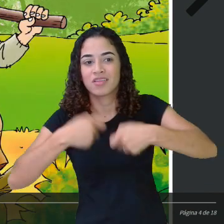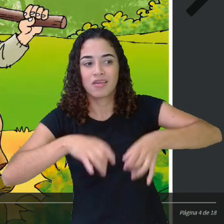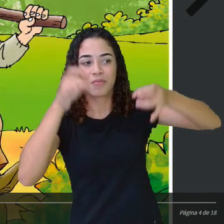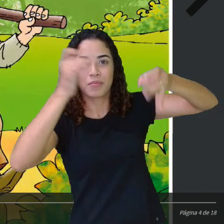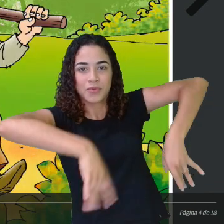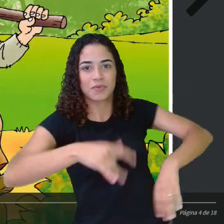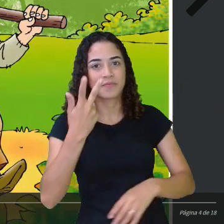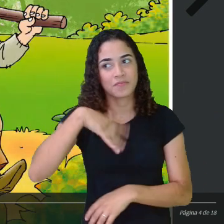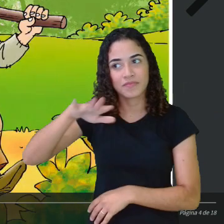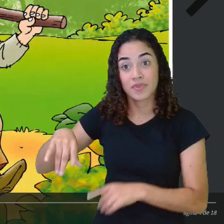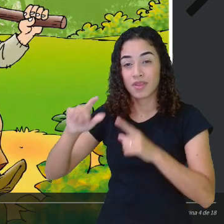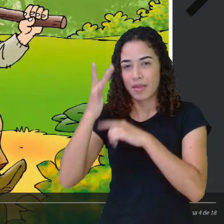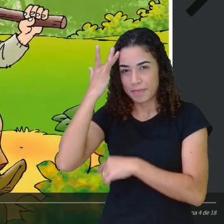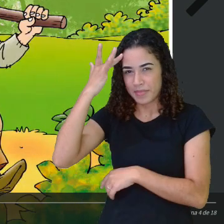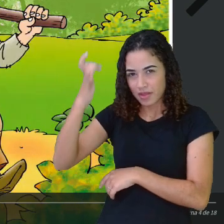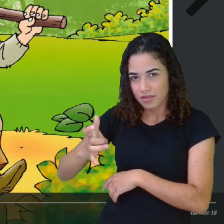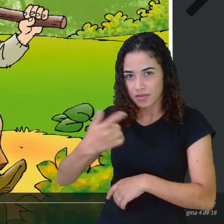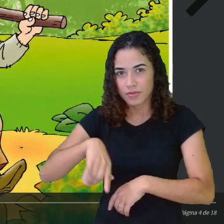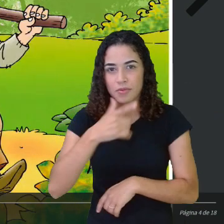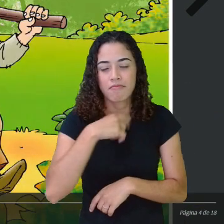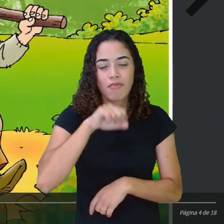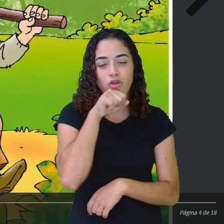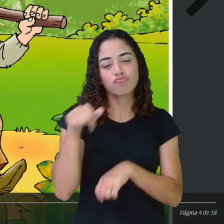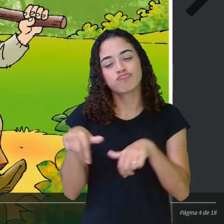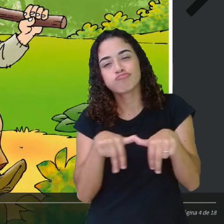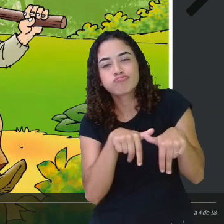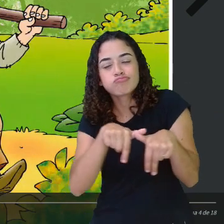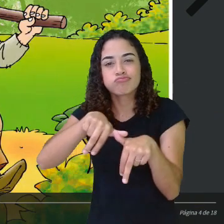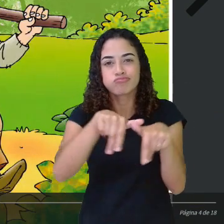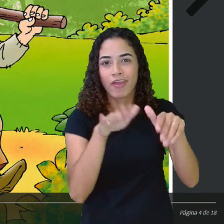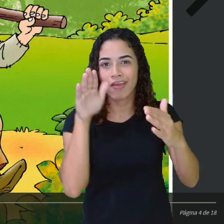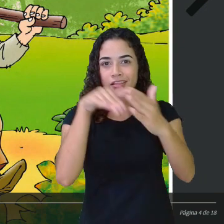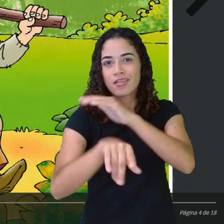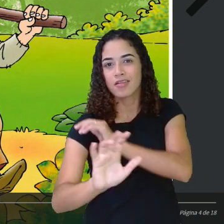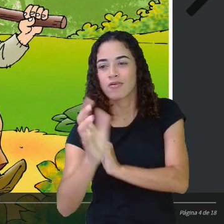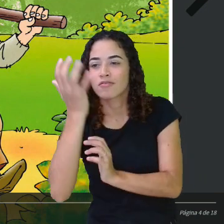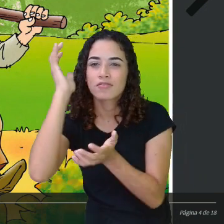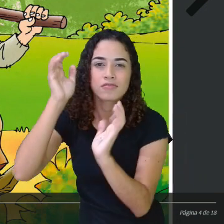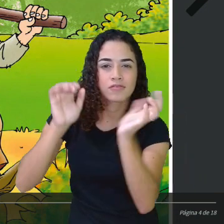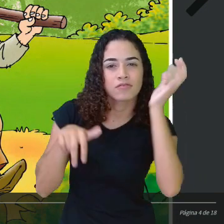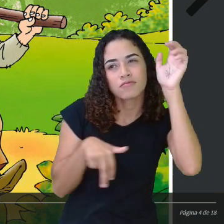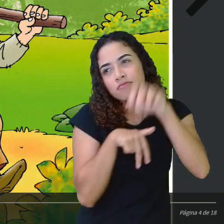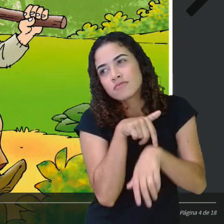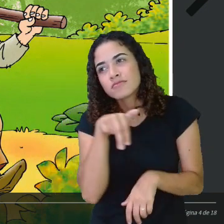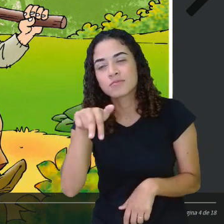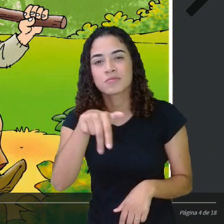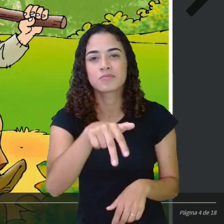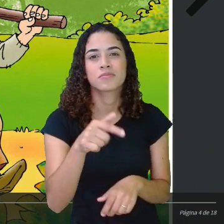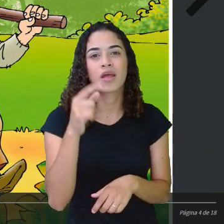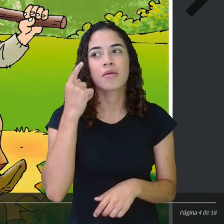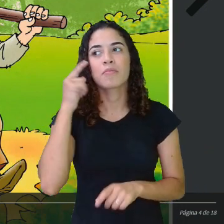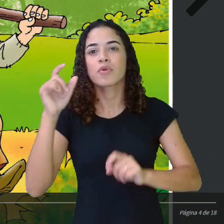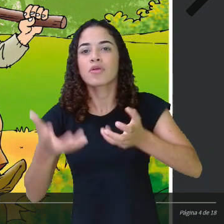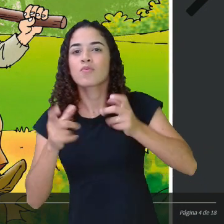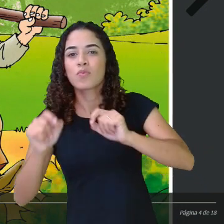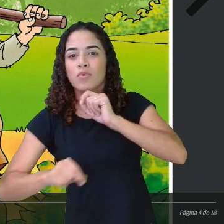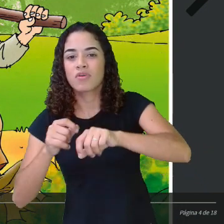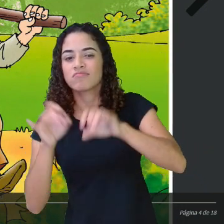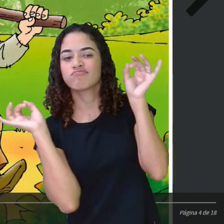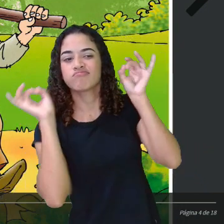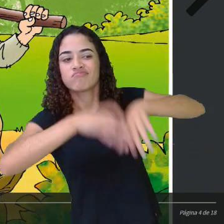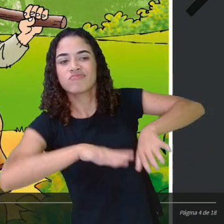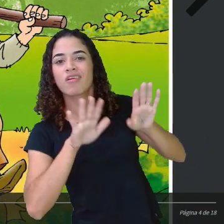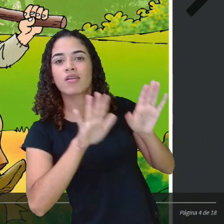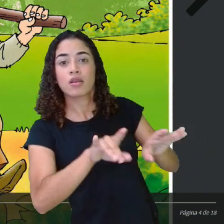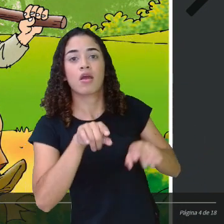No dia seguinte, o pai levou as crianças até a floresta com a intenção de abandoná-las lá. Ele